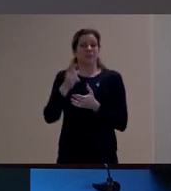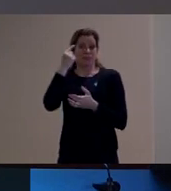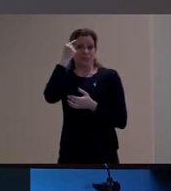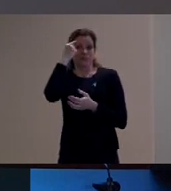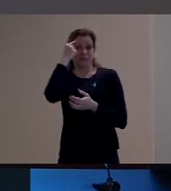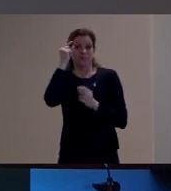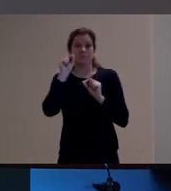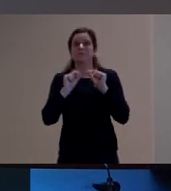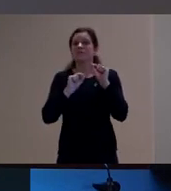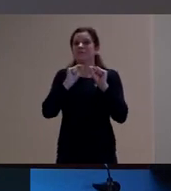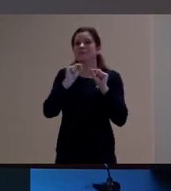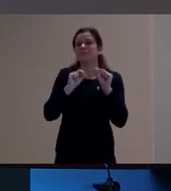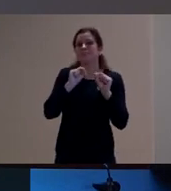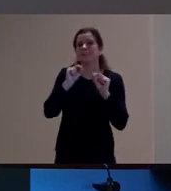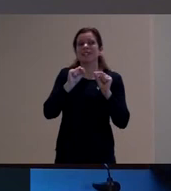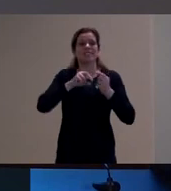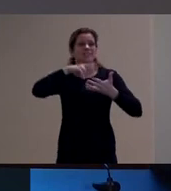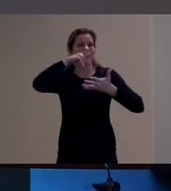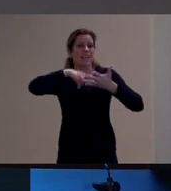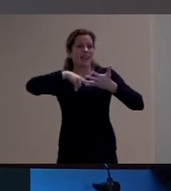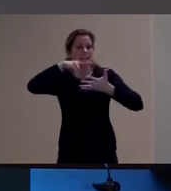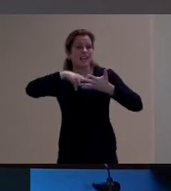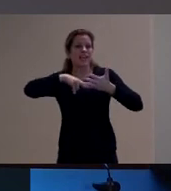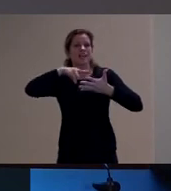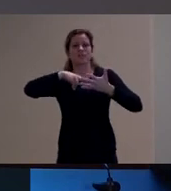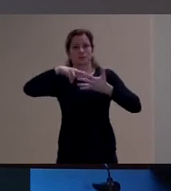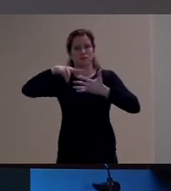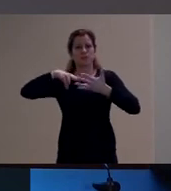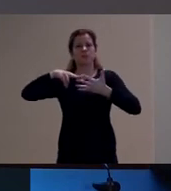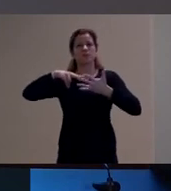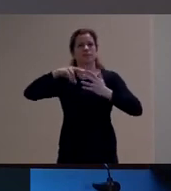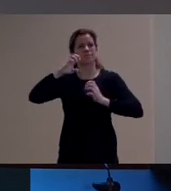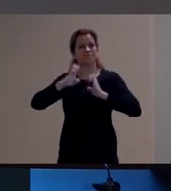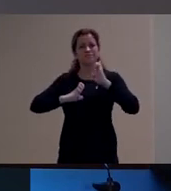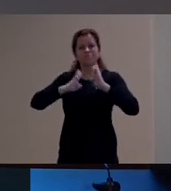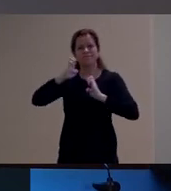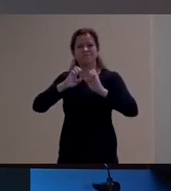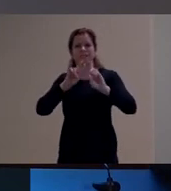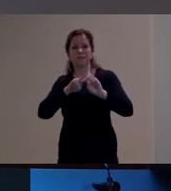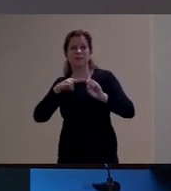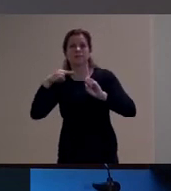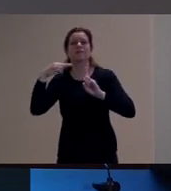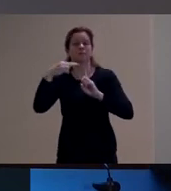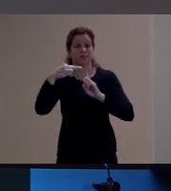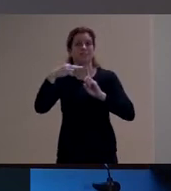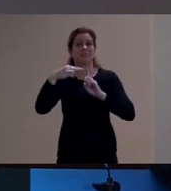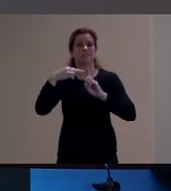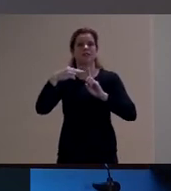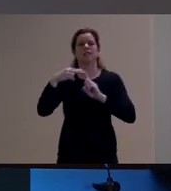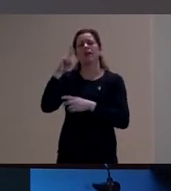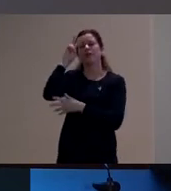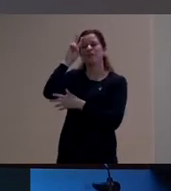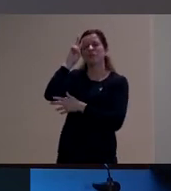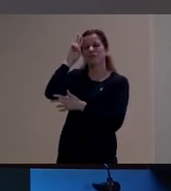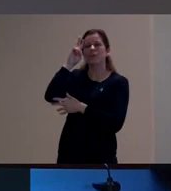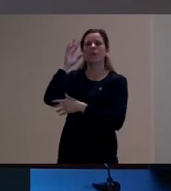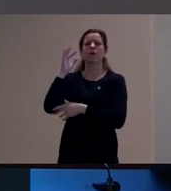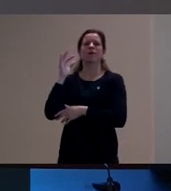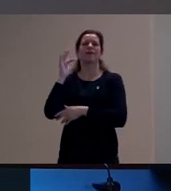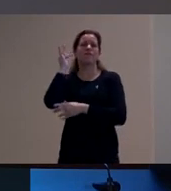ele procura, então, alargar um pouco essa leitura, buscando também elementos da história, da filosofia,